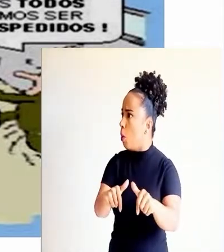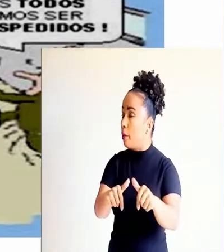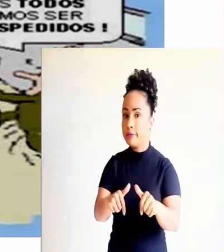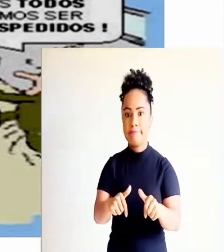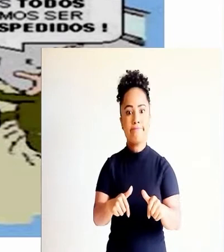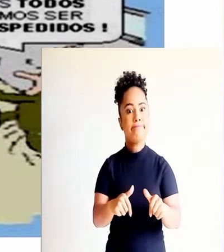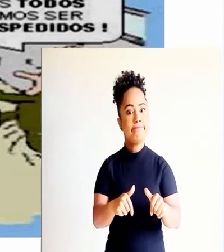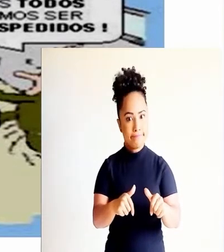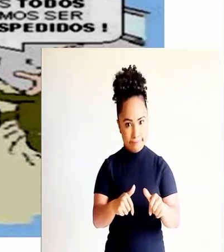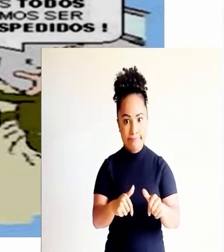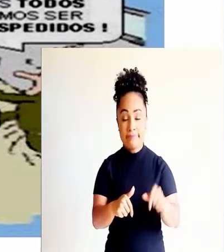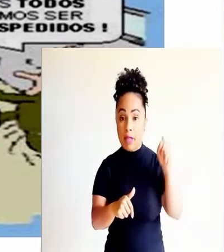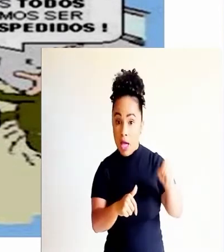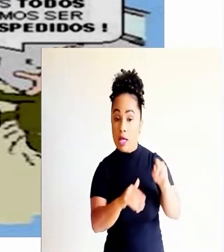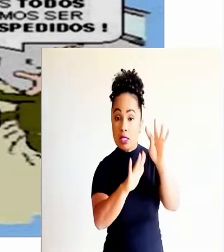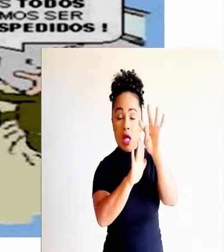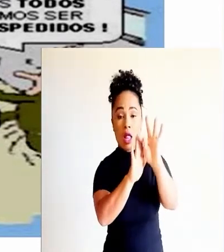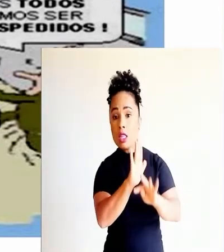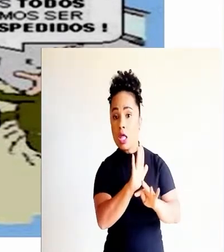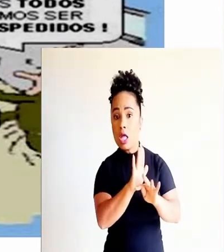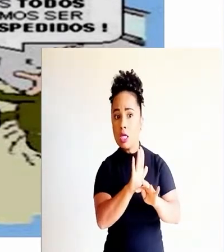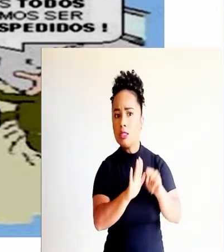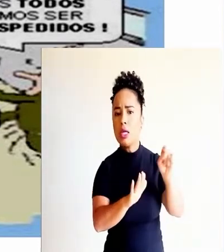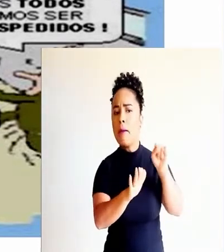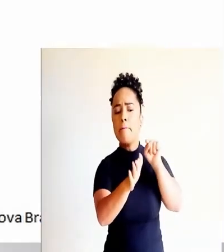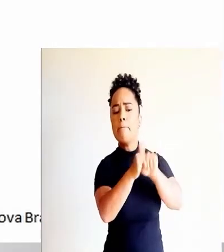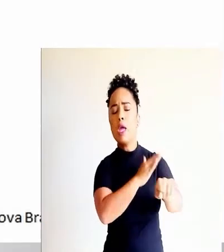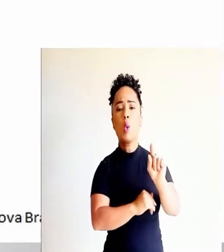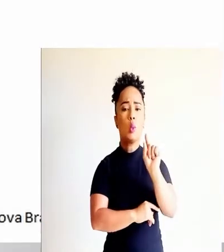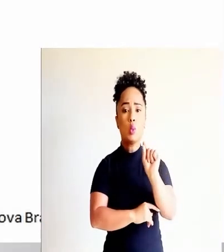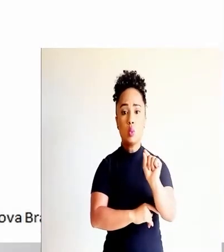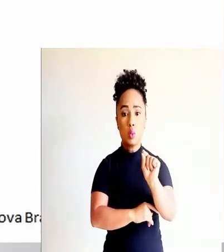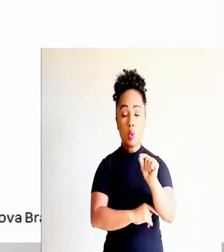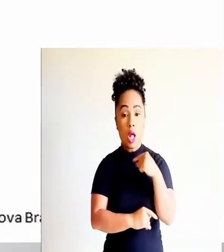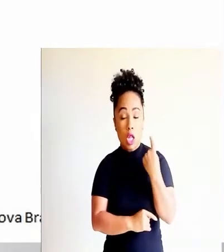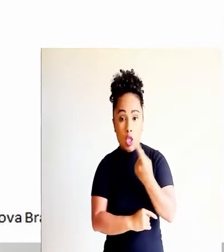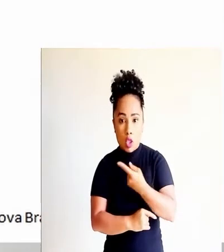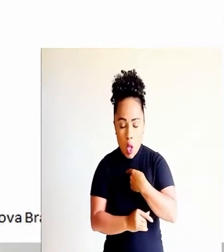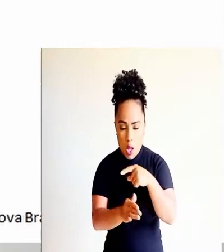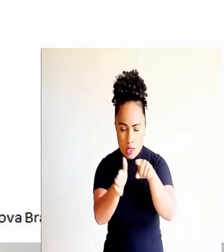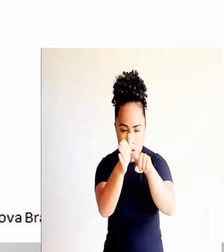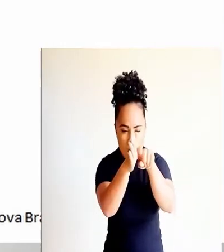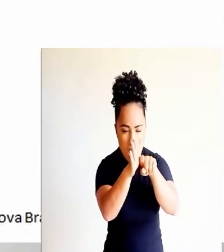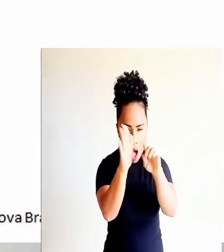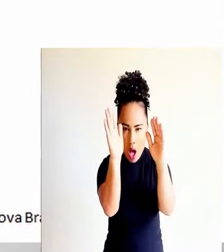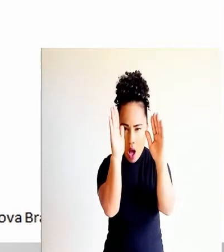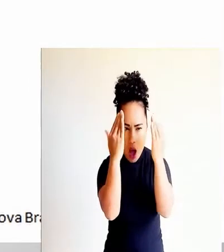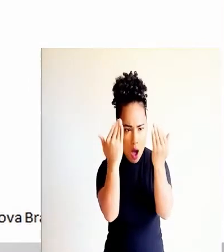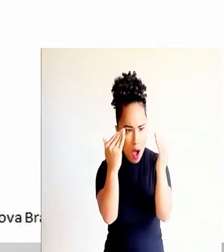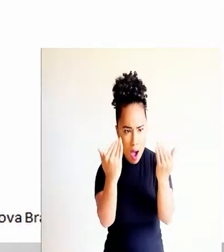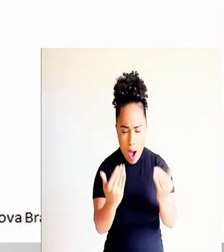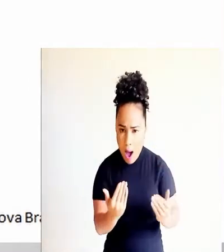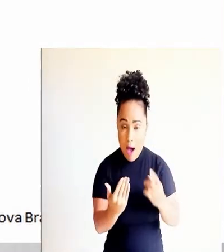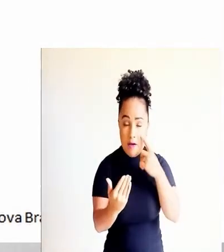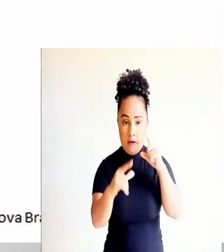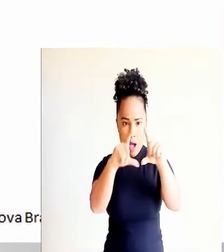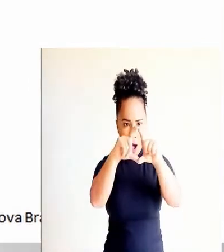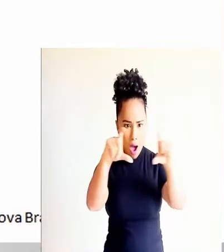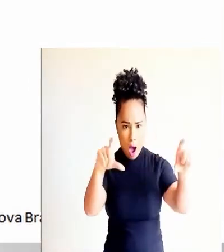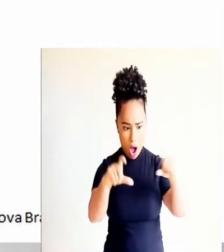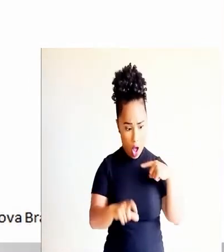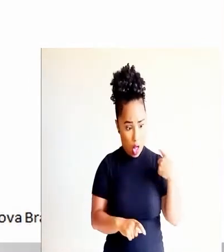despedidos. Então, nesse texto, o que a questão quer? O é que nós vamos analisar